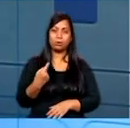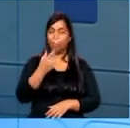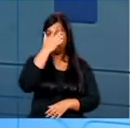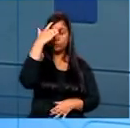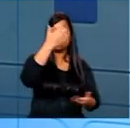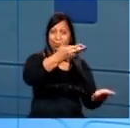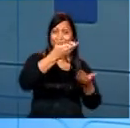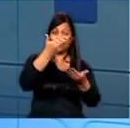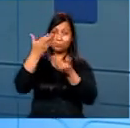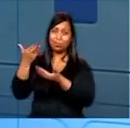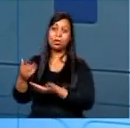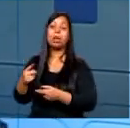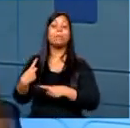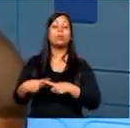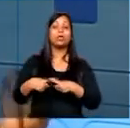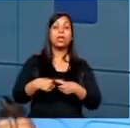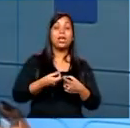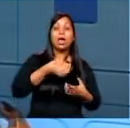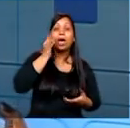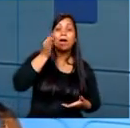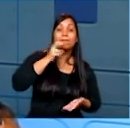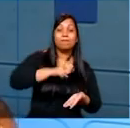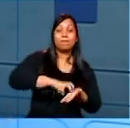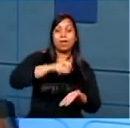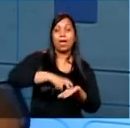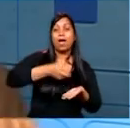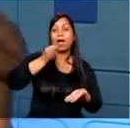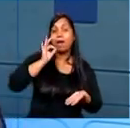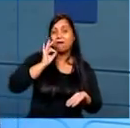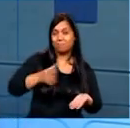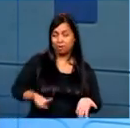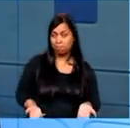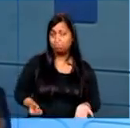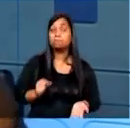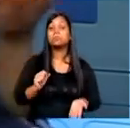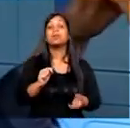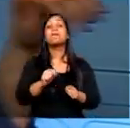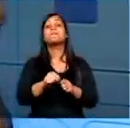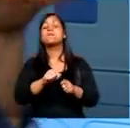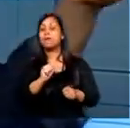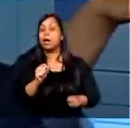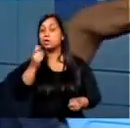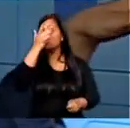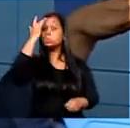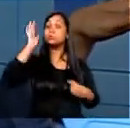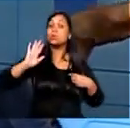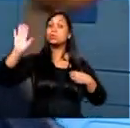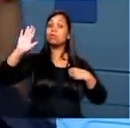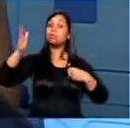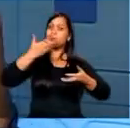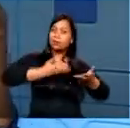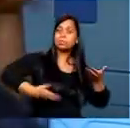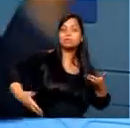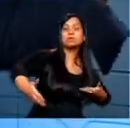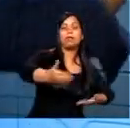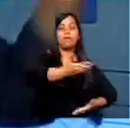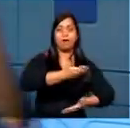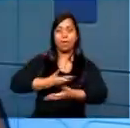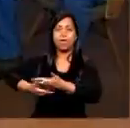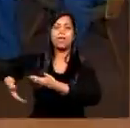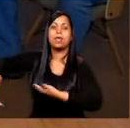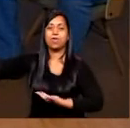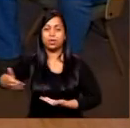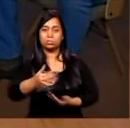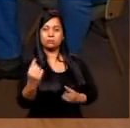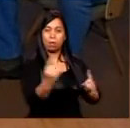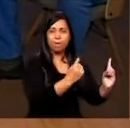para poder oferecer um café da manhã. Quem faz esse café da manhã são os voluntários que se revezam entre si, né, Nicolas? Então, por exemplo, o